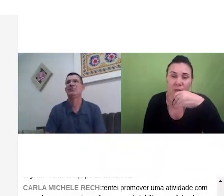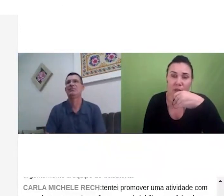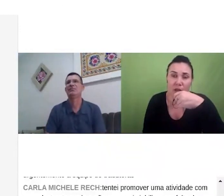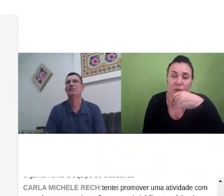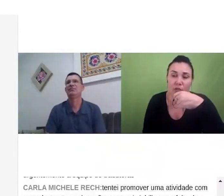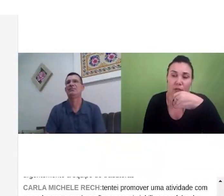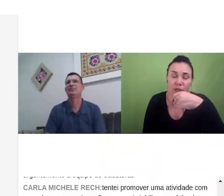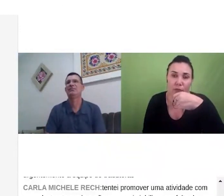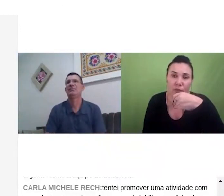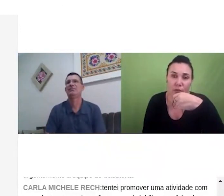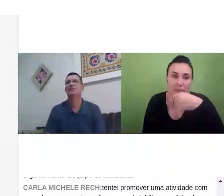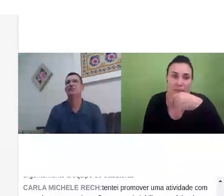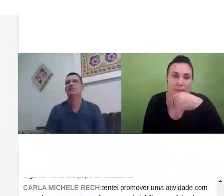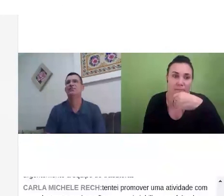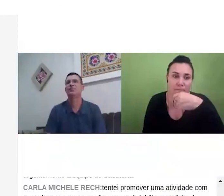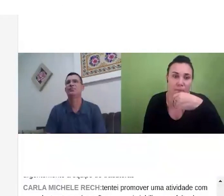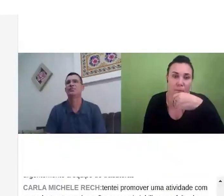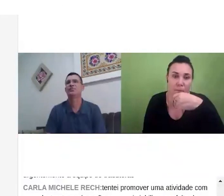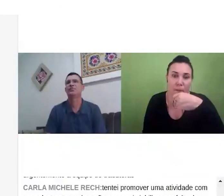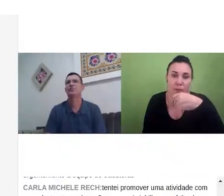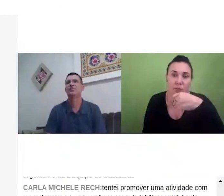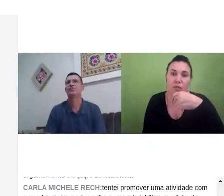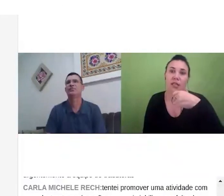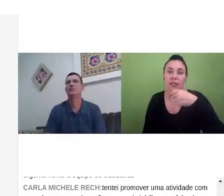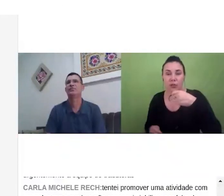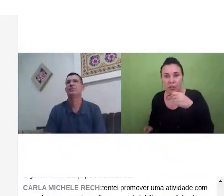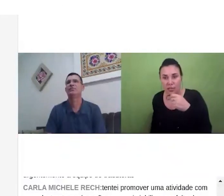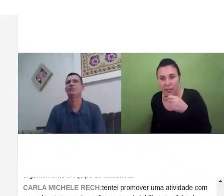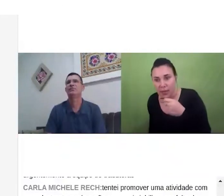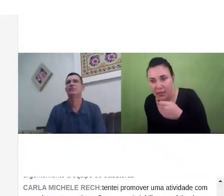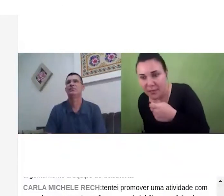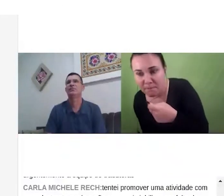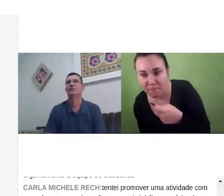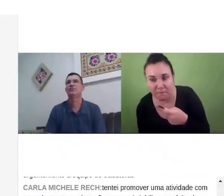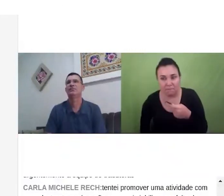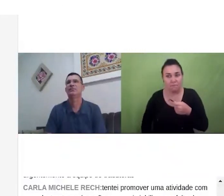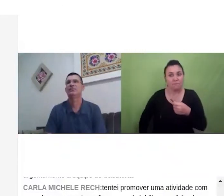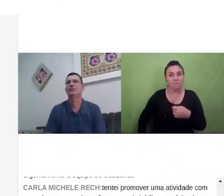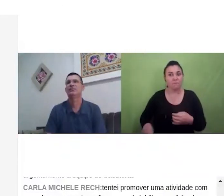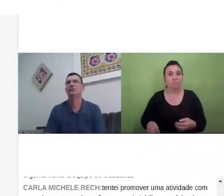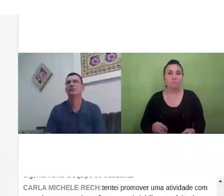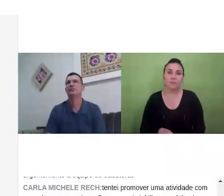de estratégias porque realmente não tem profissionais para conseguir atender todas as demandas